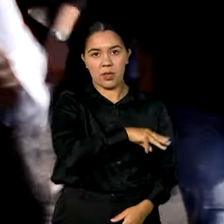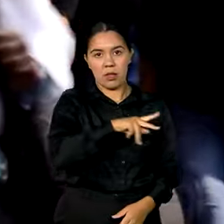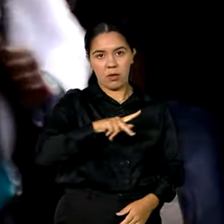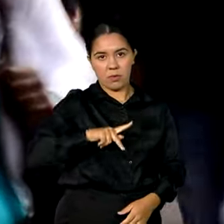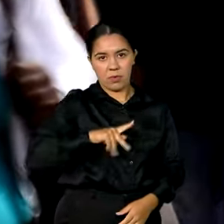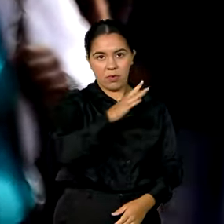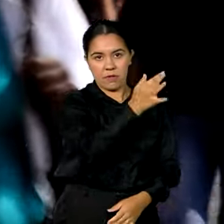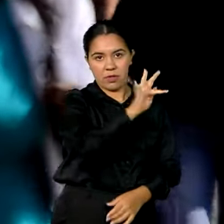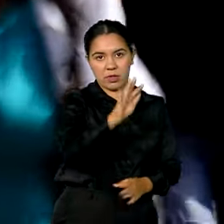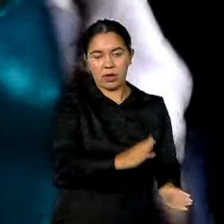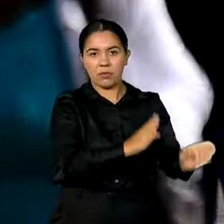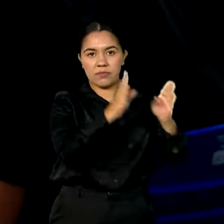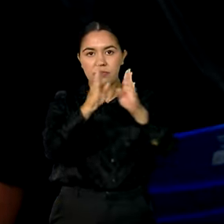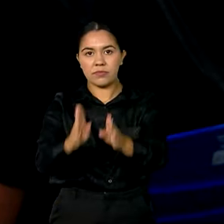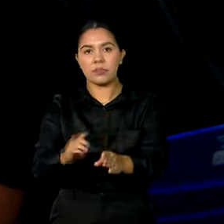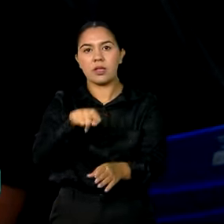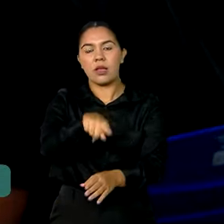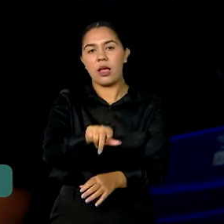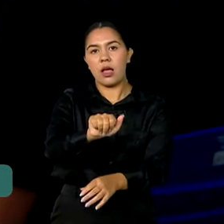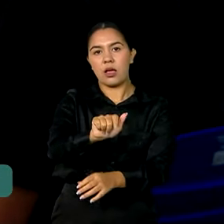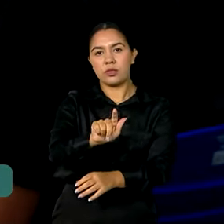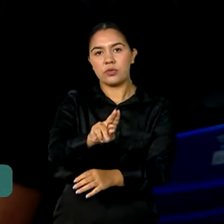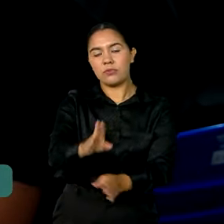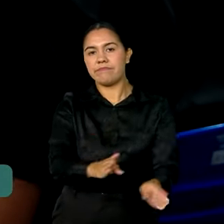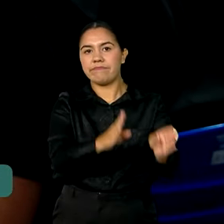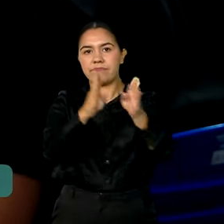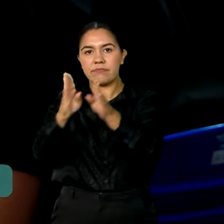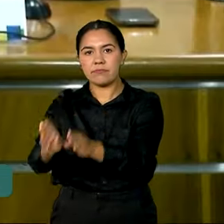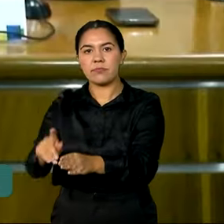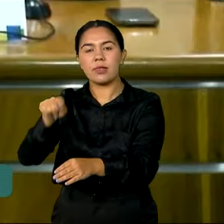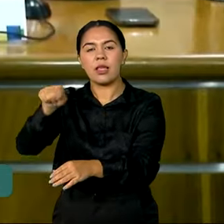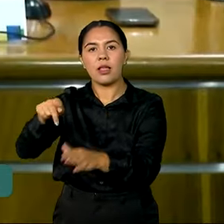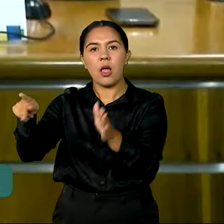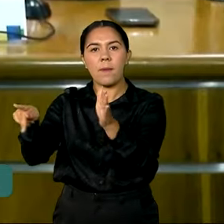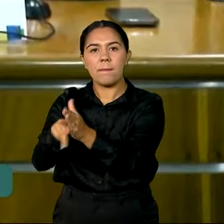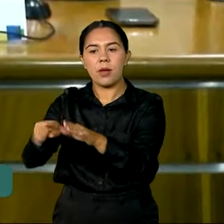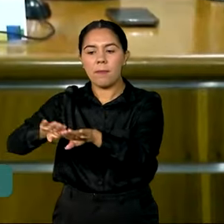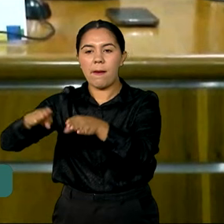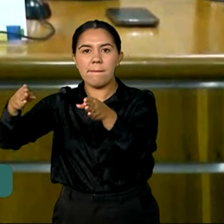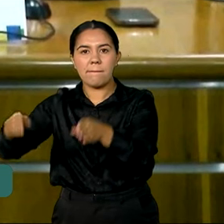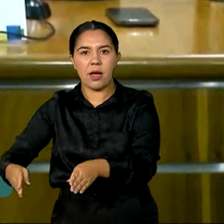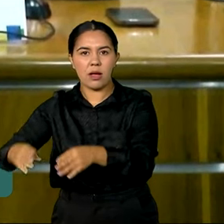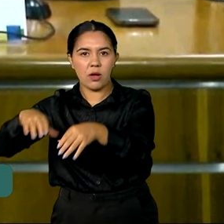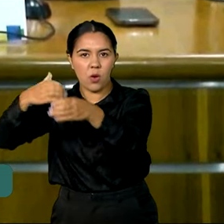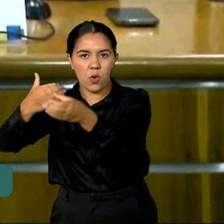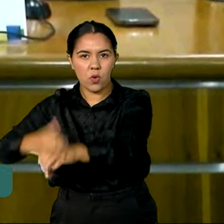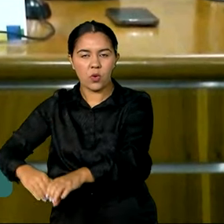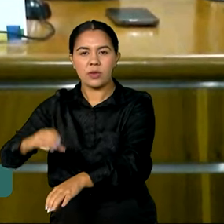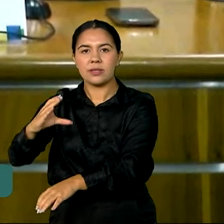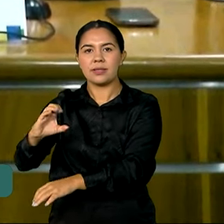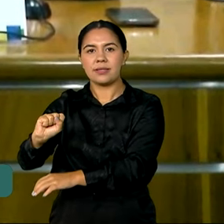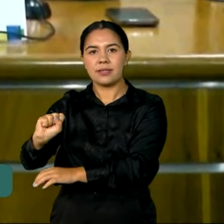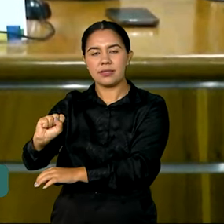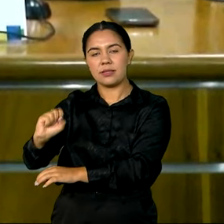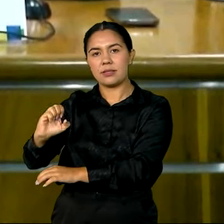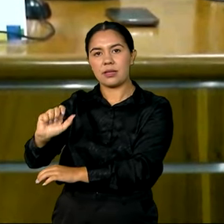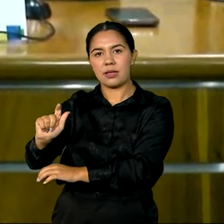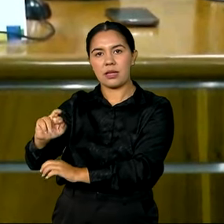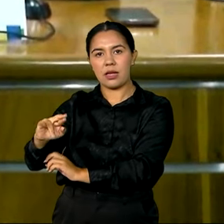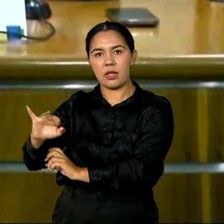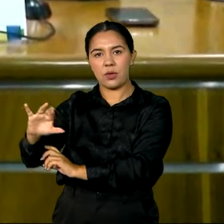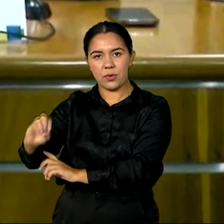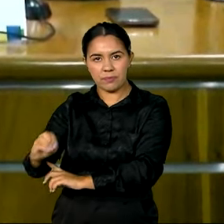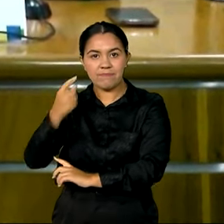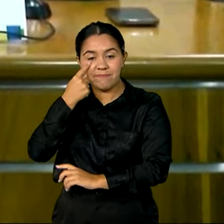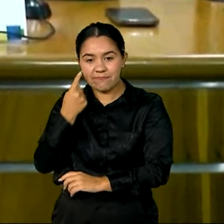Advocacia Geral da União e a Fundação SES Gran Rio. Chegou o momento de pacificarmos alguns pontos